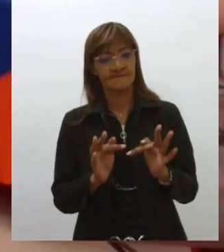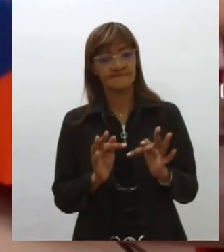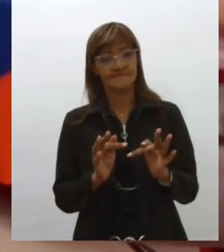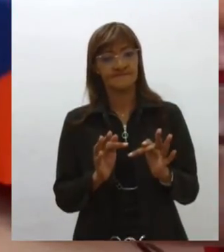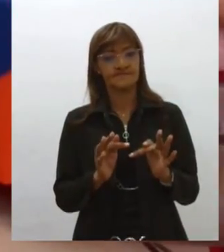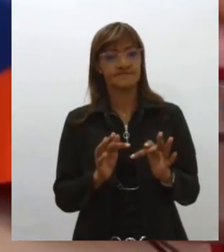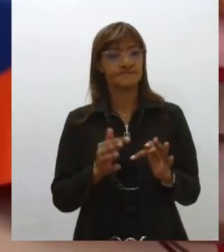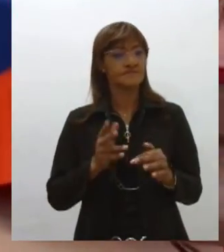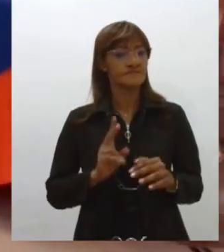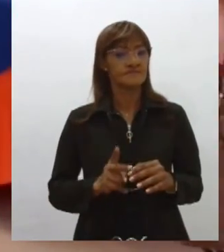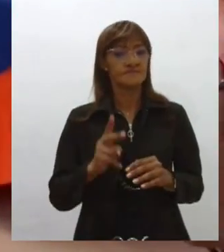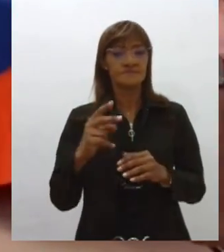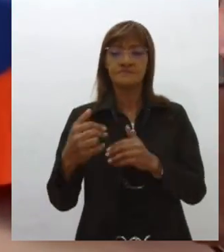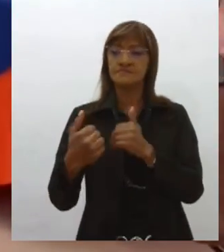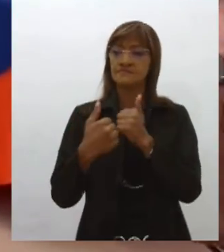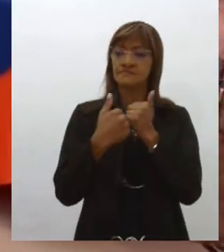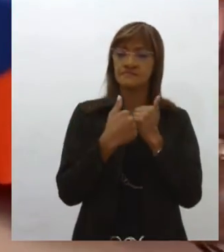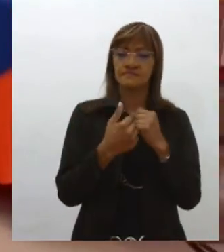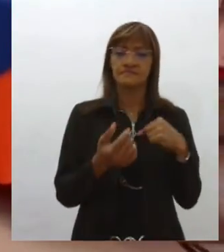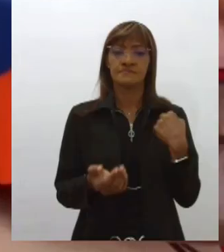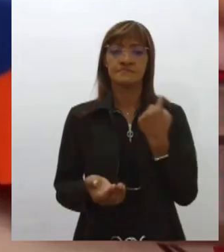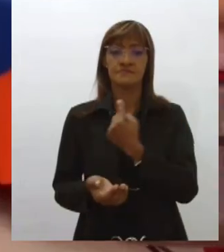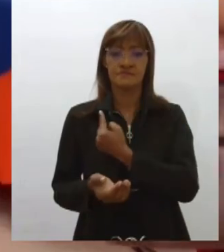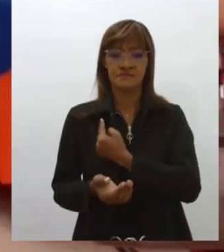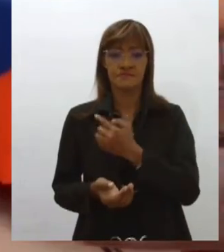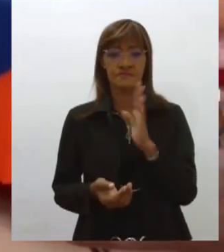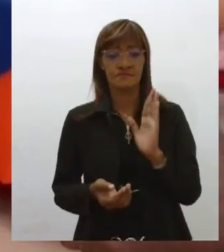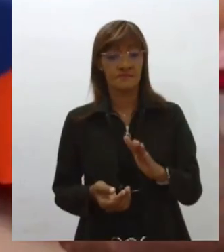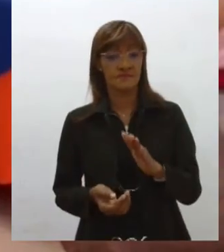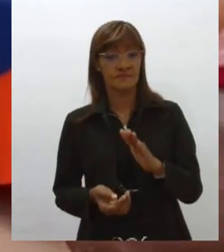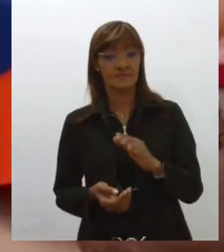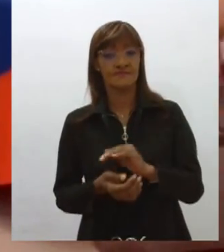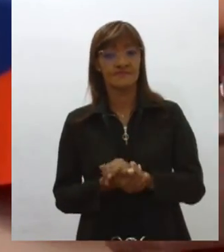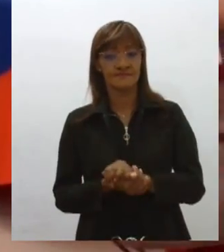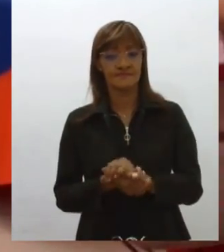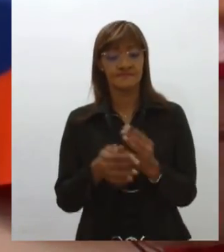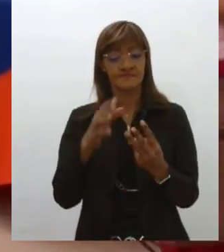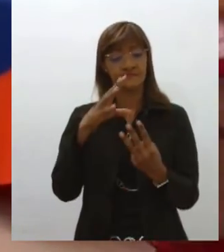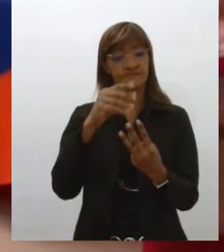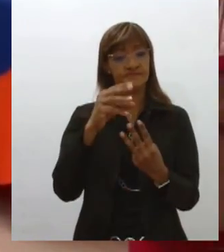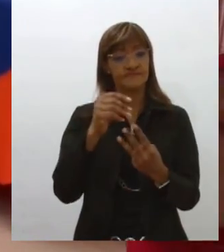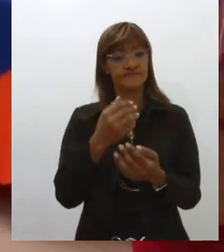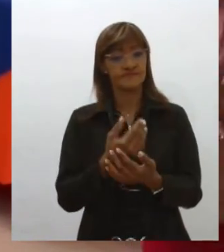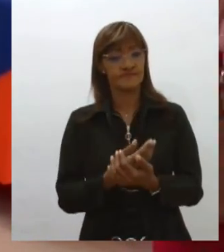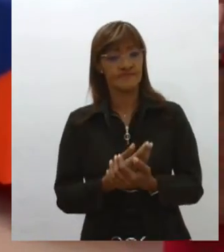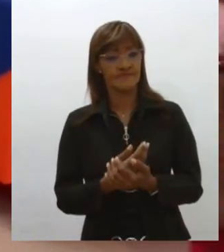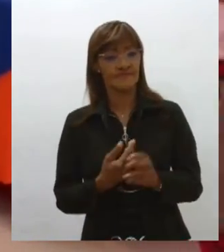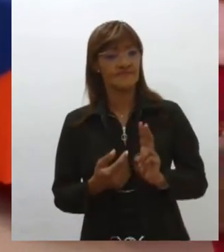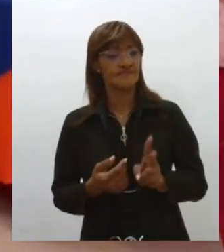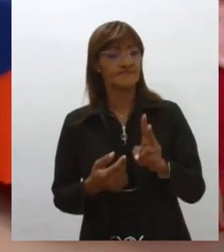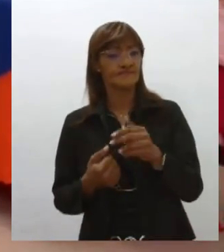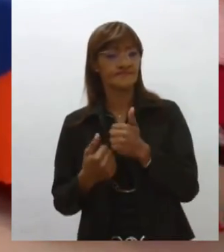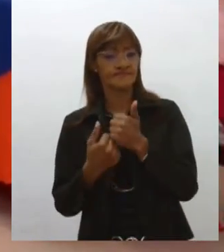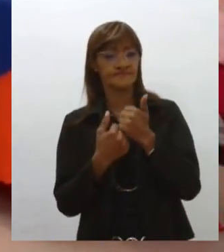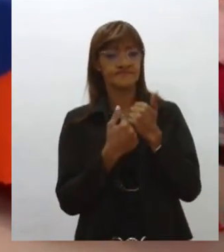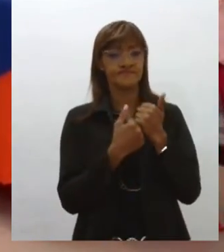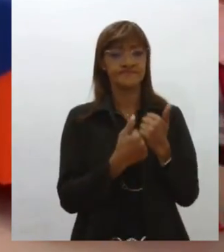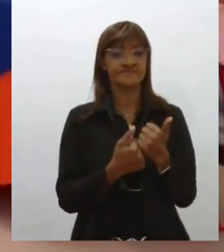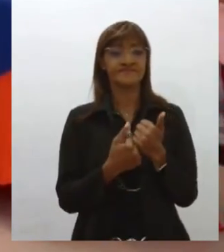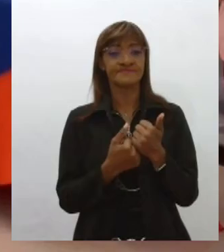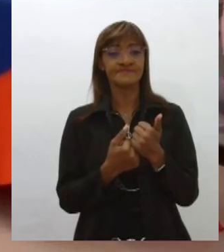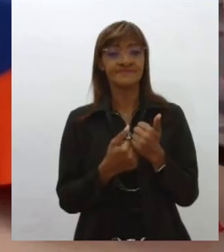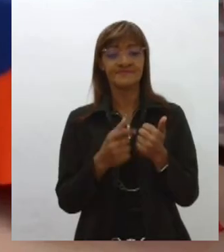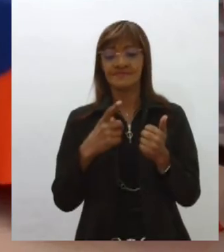uma parceira da Força Tarefa Covid-19 da Universidade Federal de Sergipe, sempre nos apoiou, colocou uma barraca lá para as